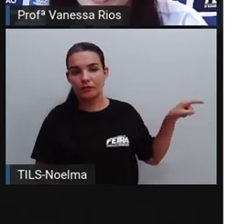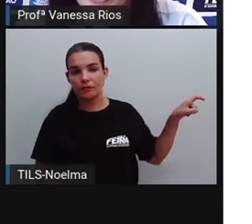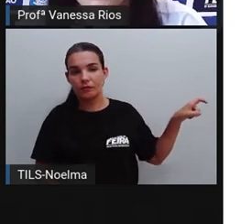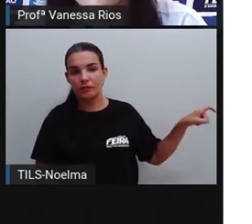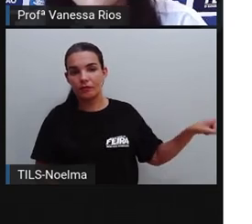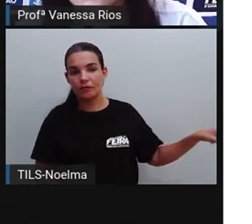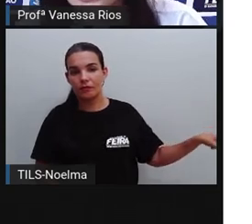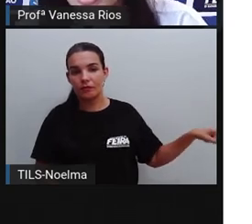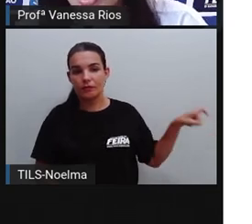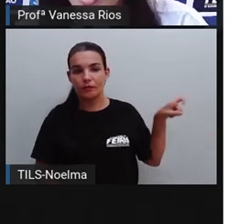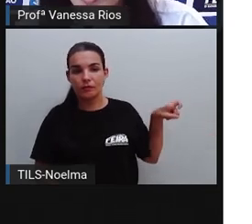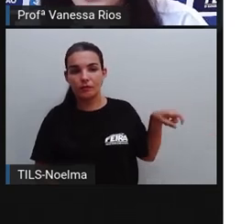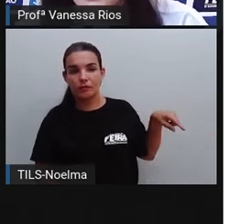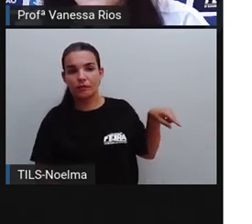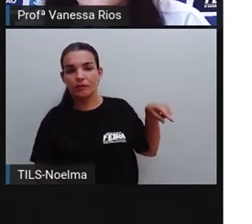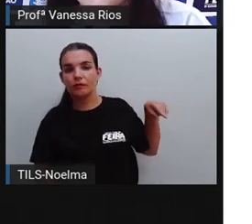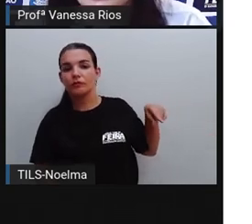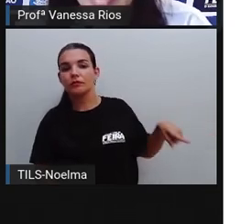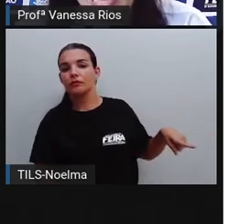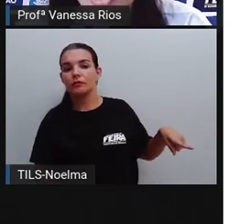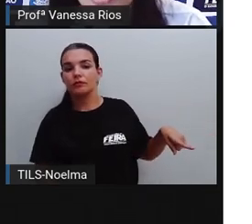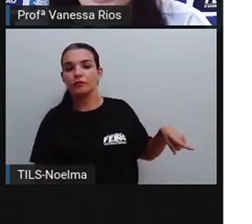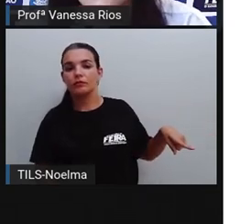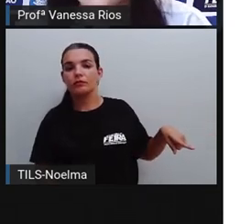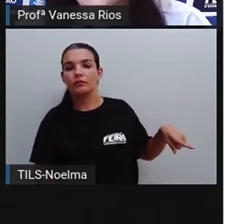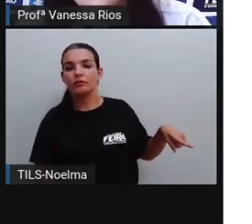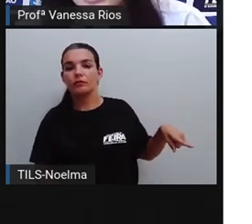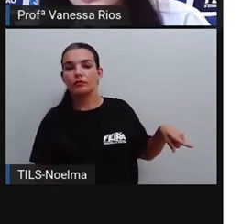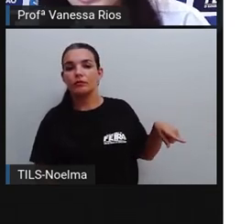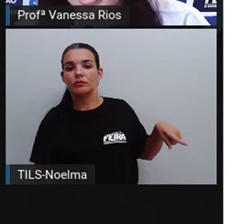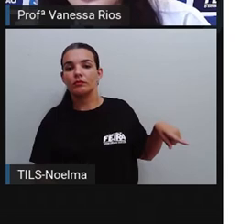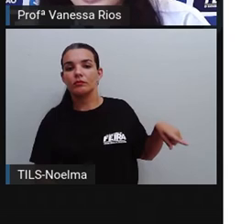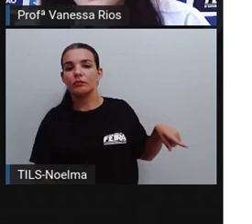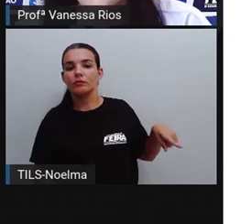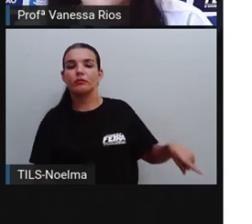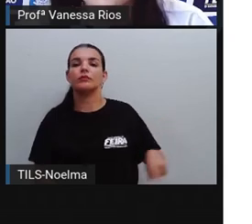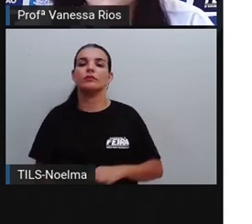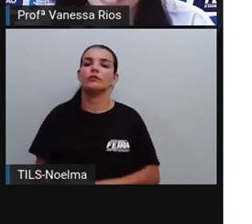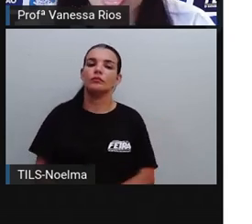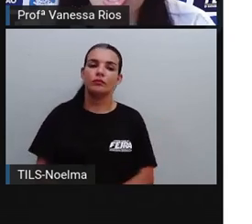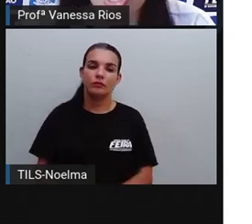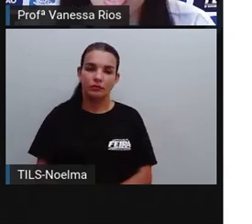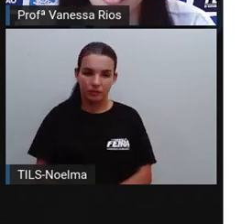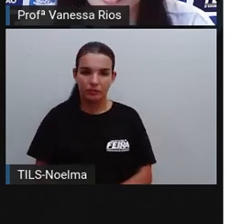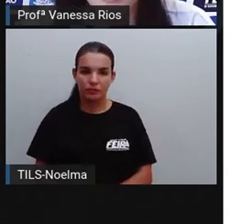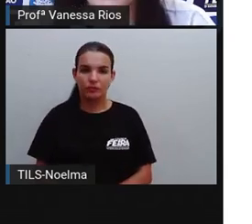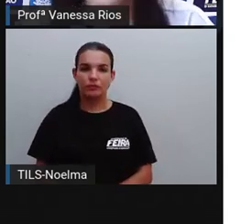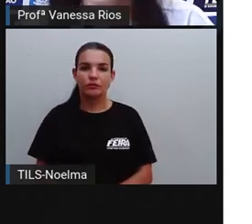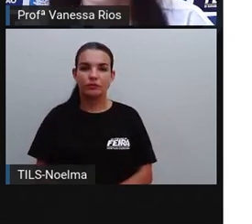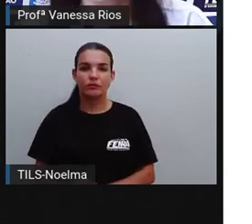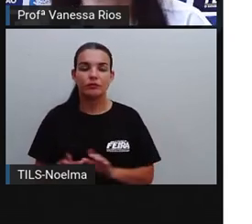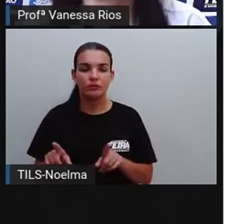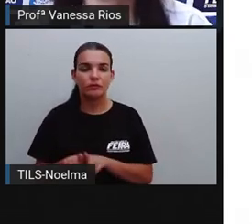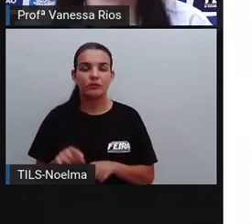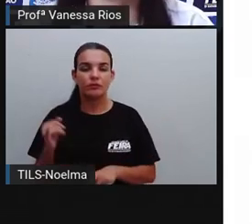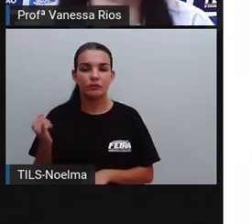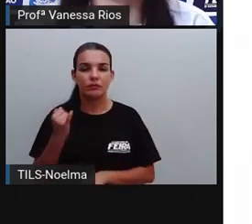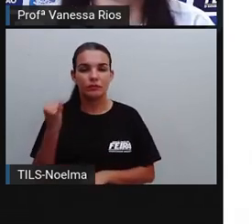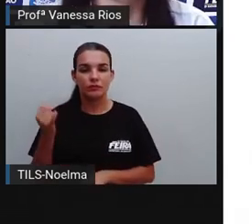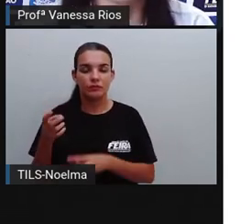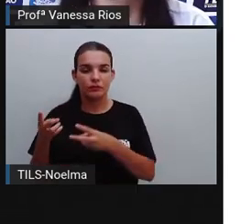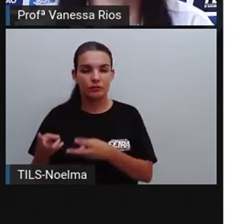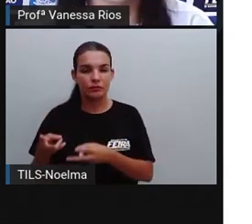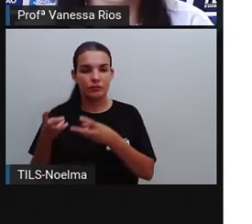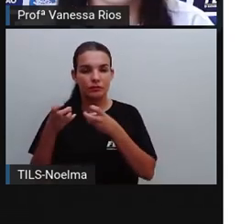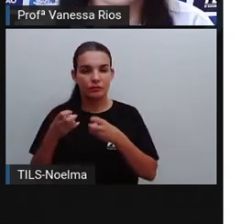jiboia, jiló, laje, sarjeta e traje. E é importante a gente perceber